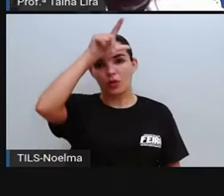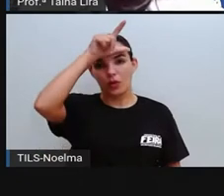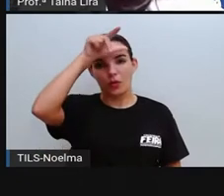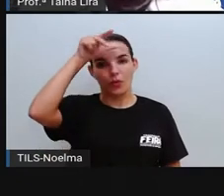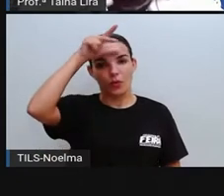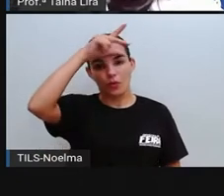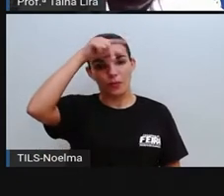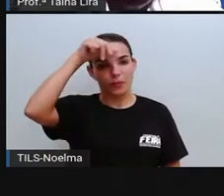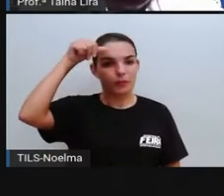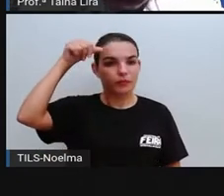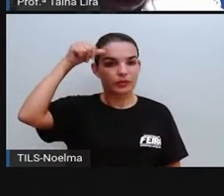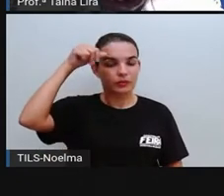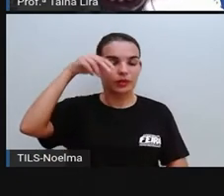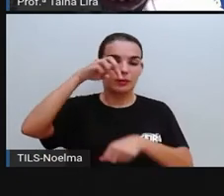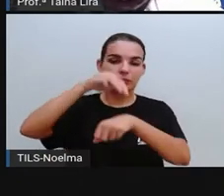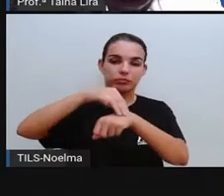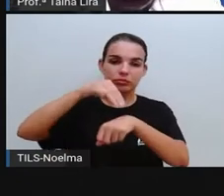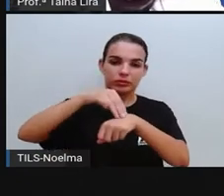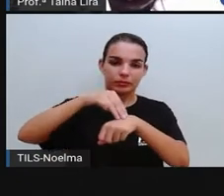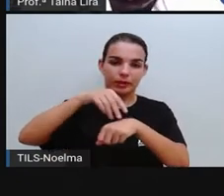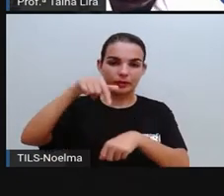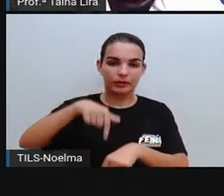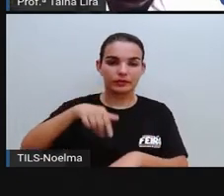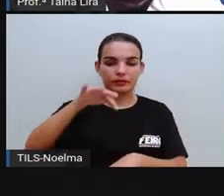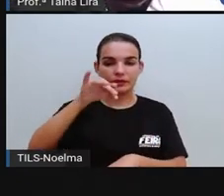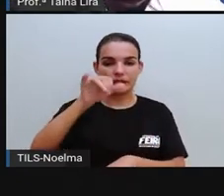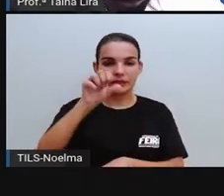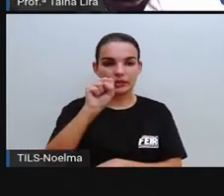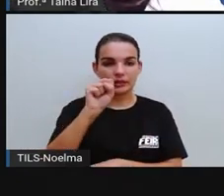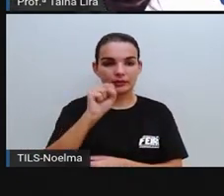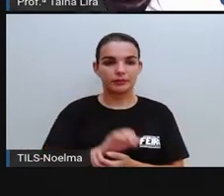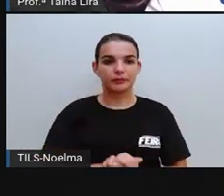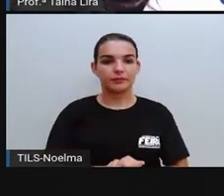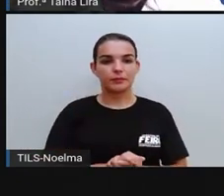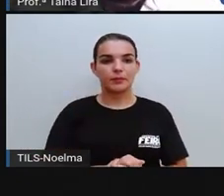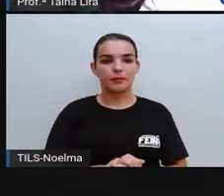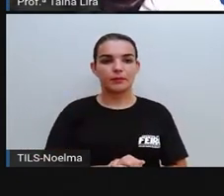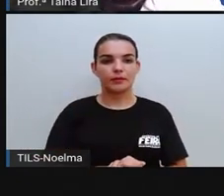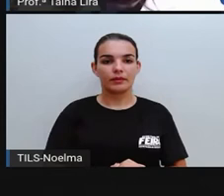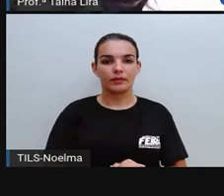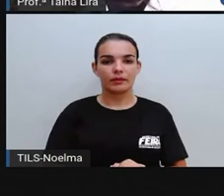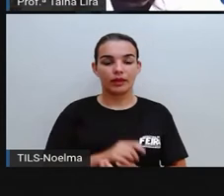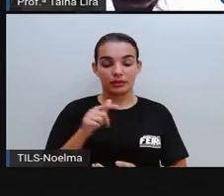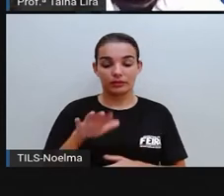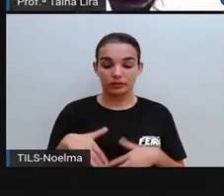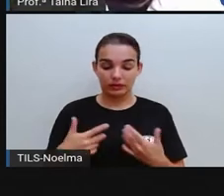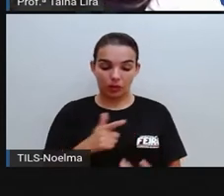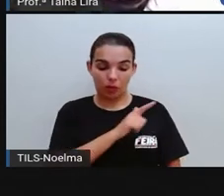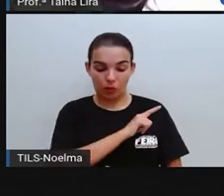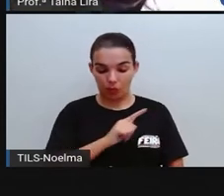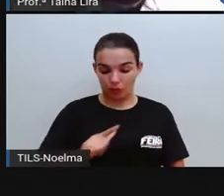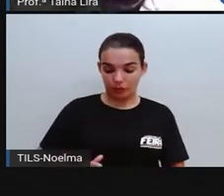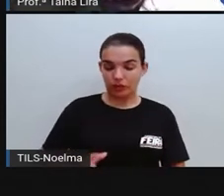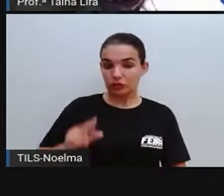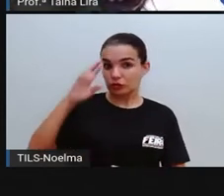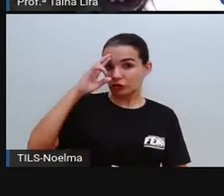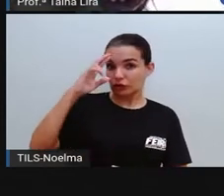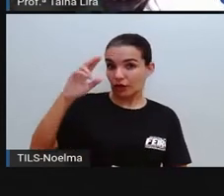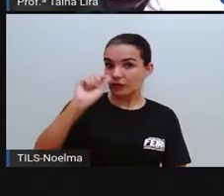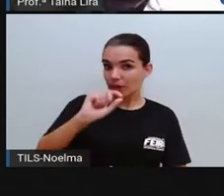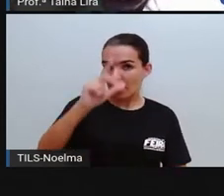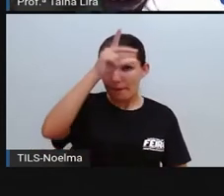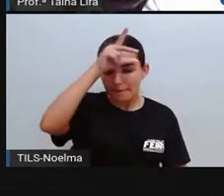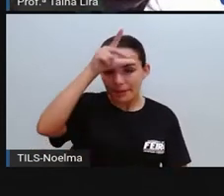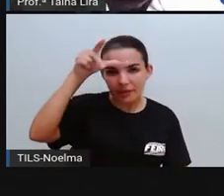municipal, tá? Então, o governo municipal, chefe do governo é o prefeito,